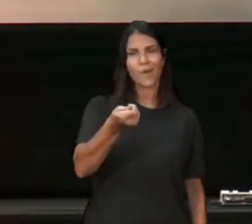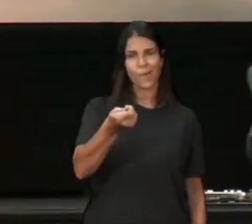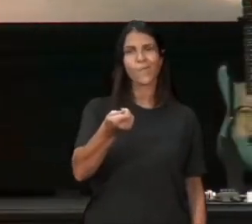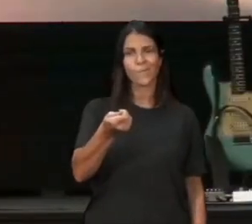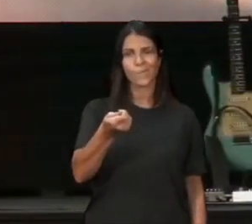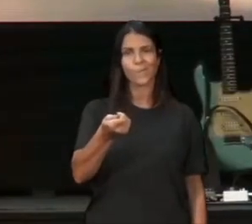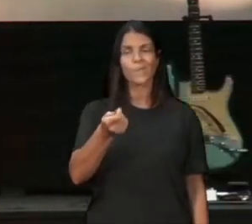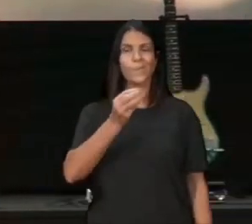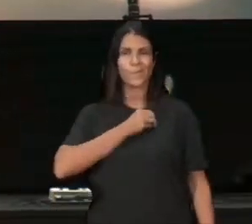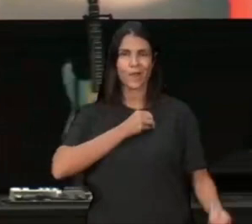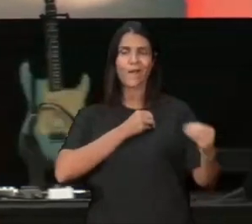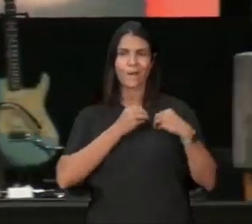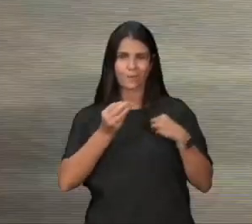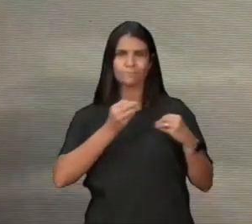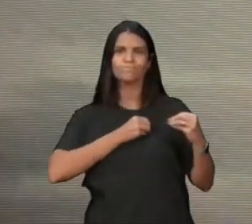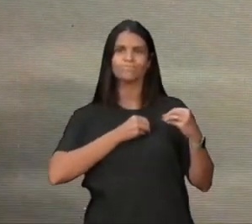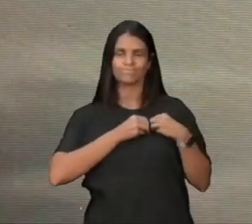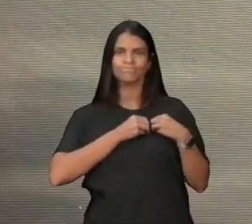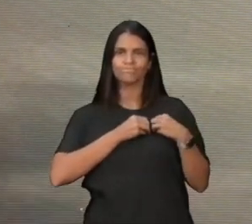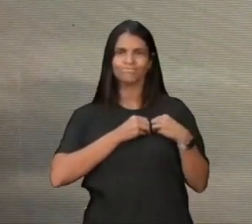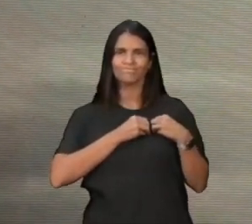quantas vezes eu tenho que lutar contra a minha carne,